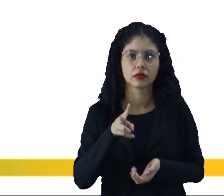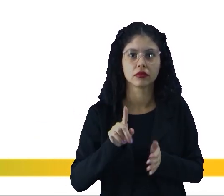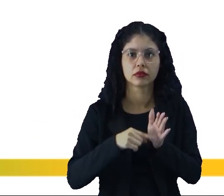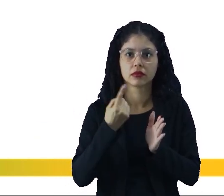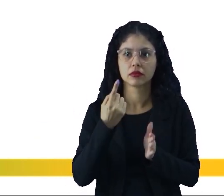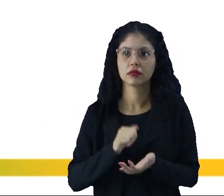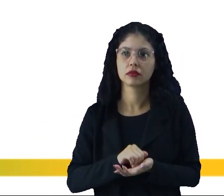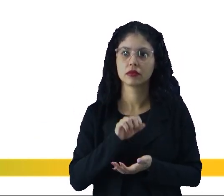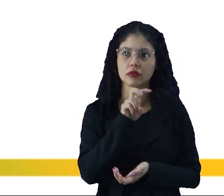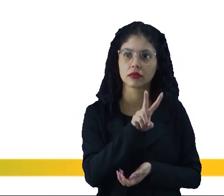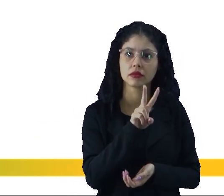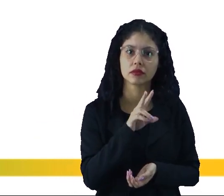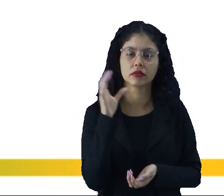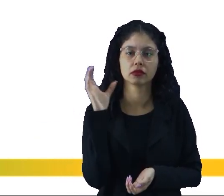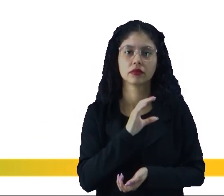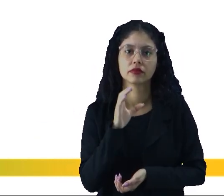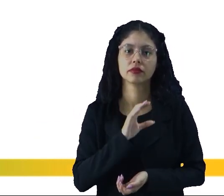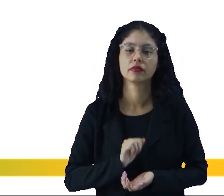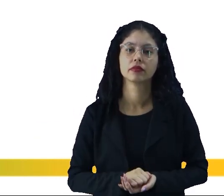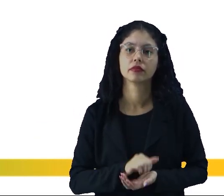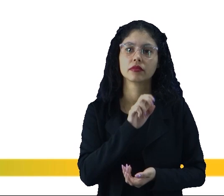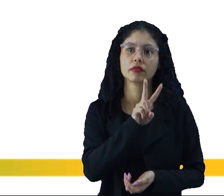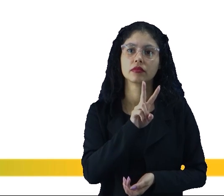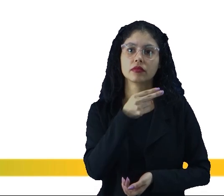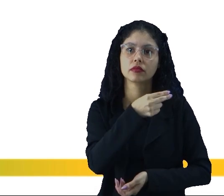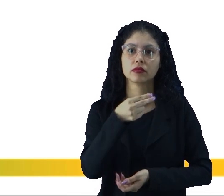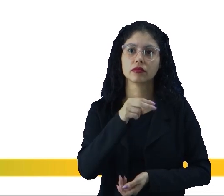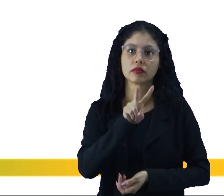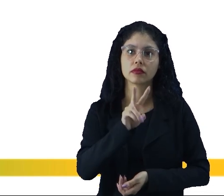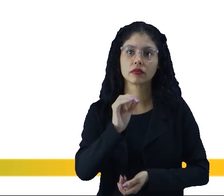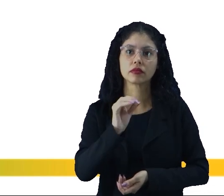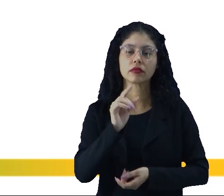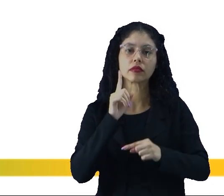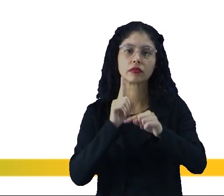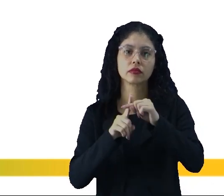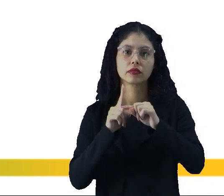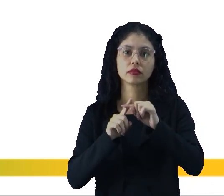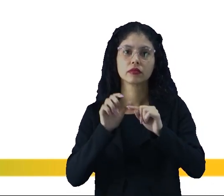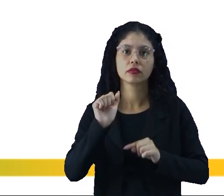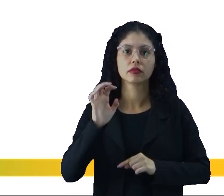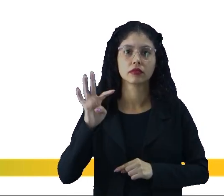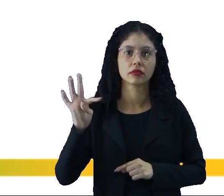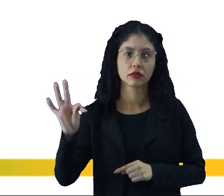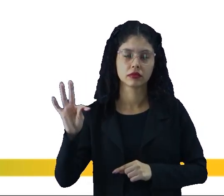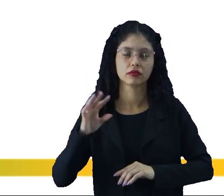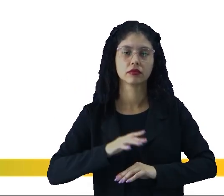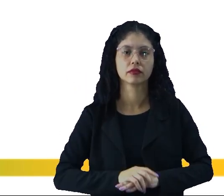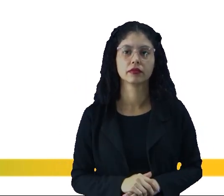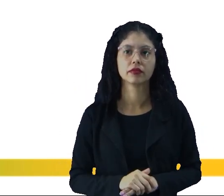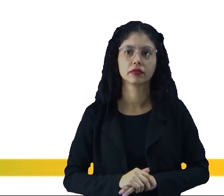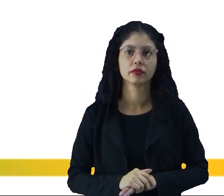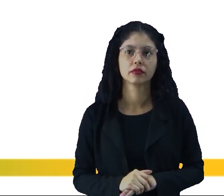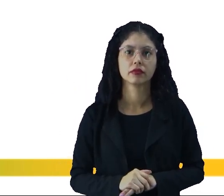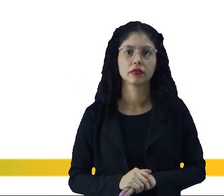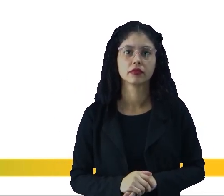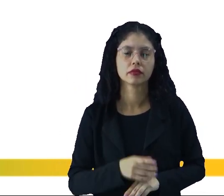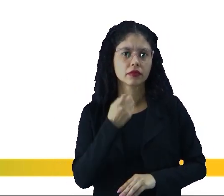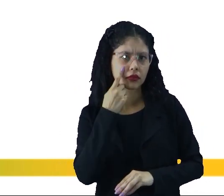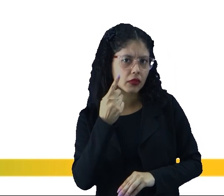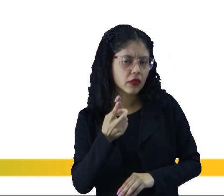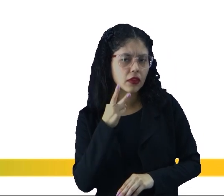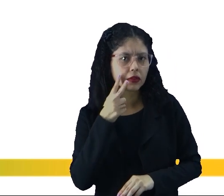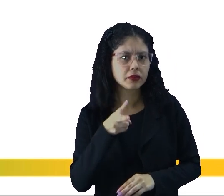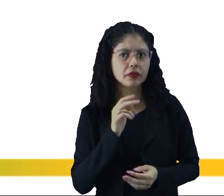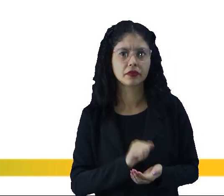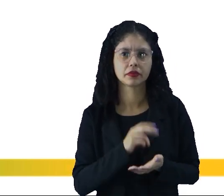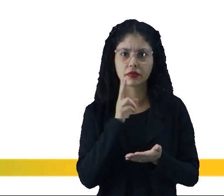primeira função, que é a da velocidade. V igual a V0 mais A vezes T. Note que essa